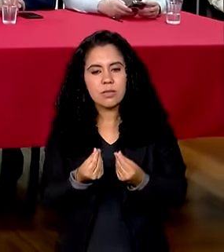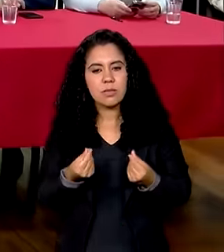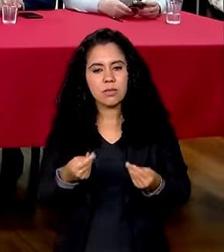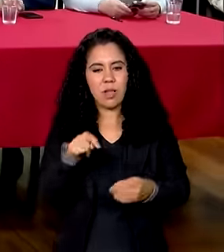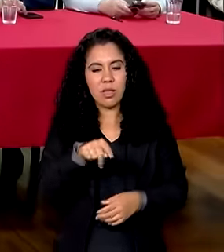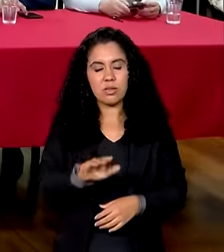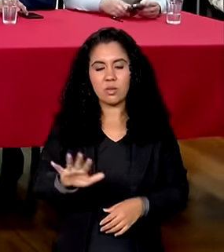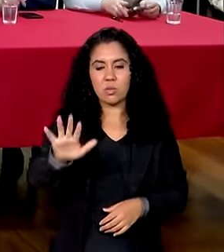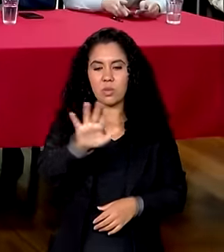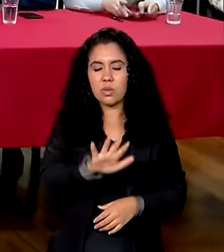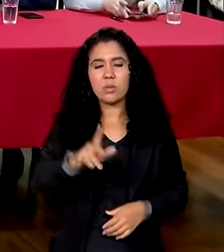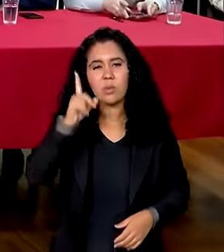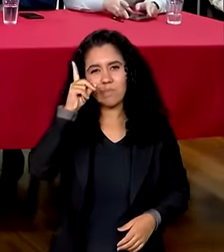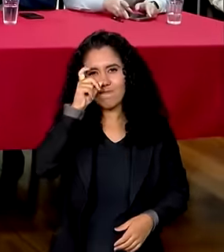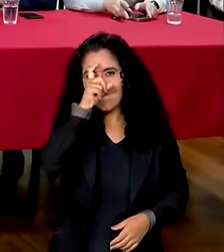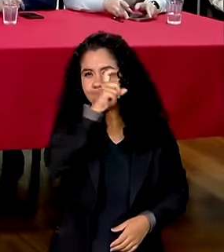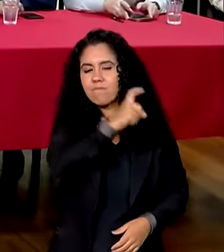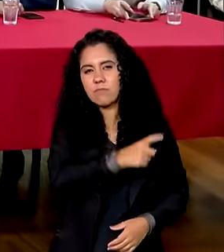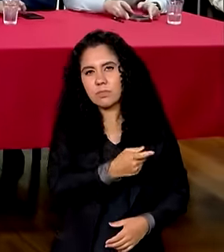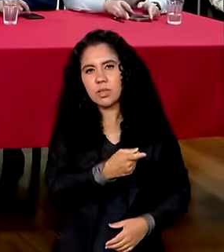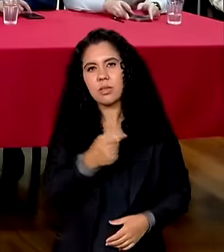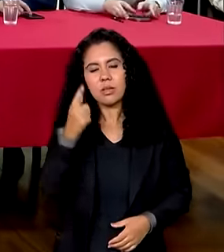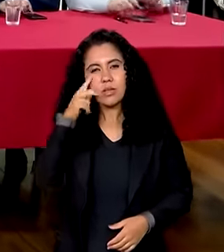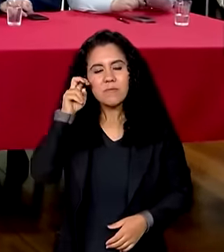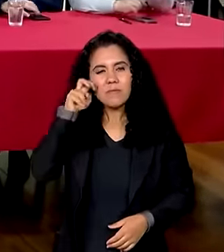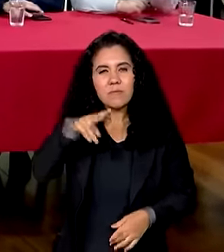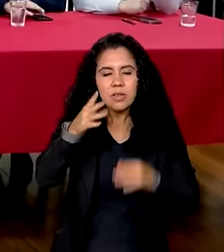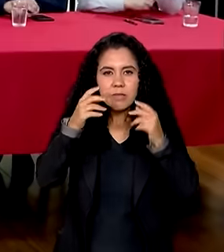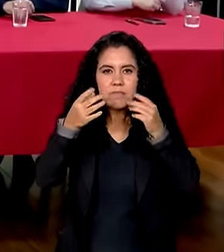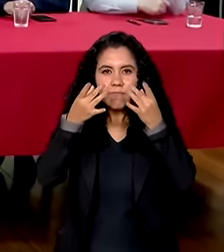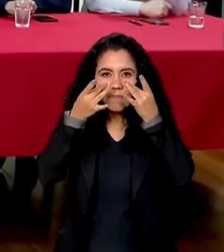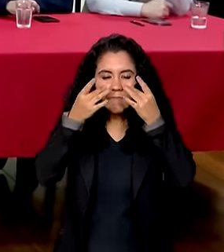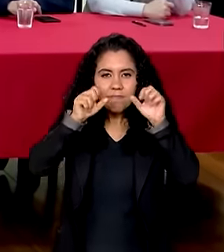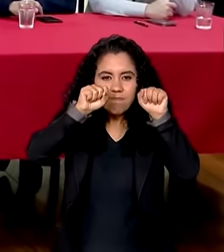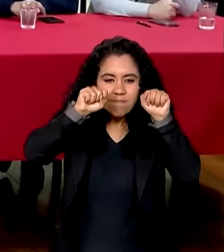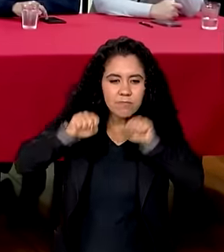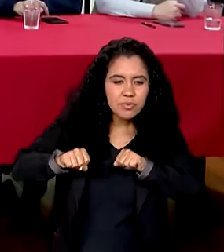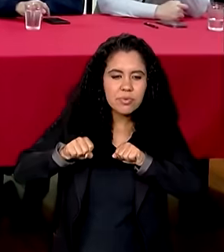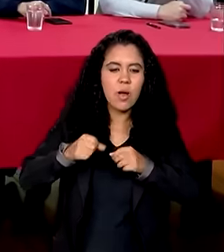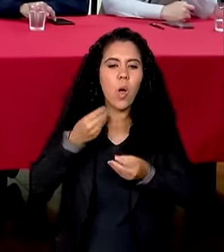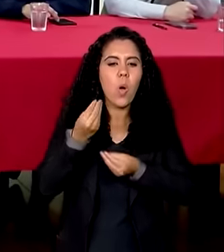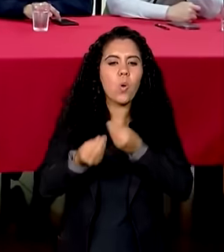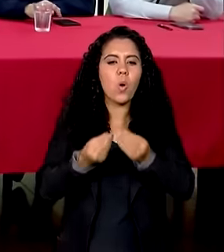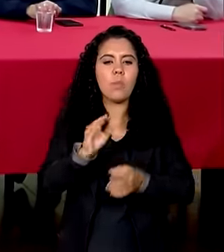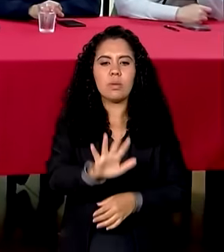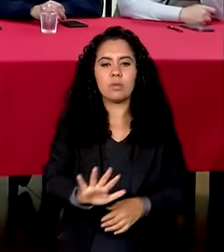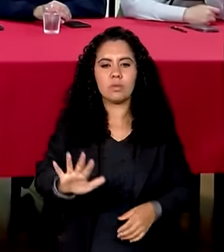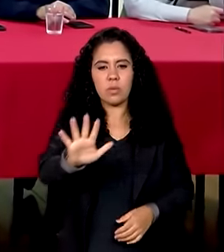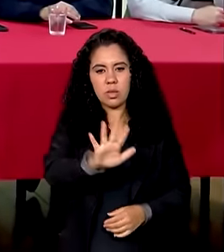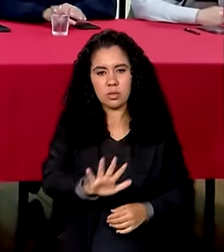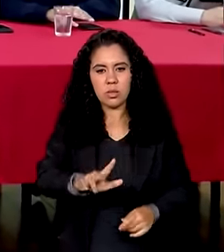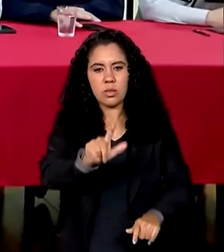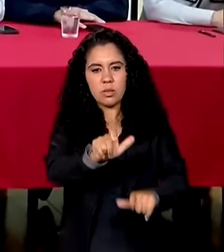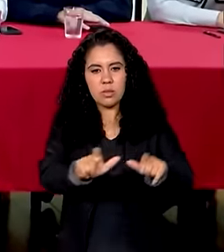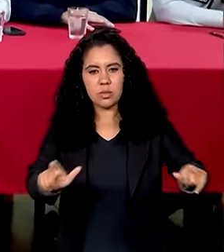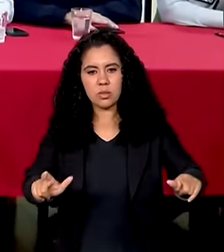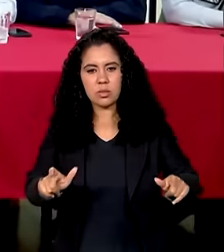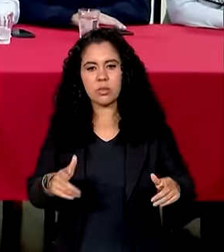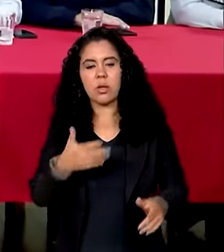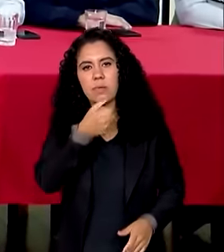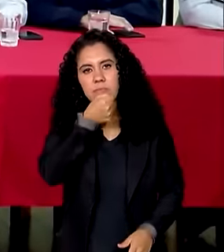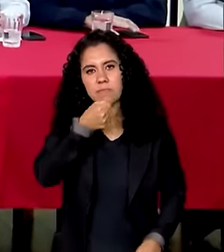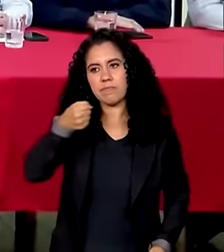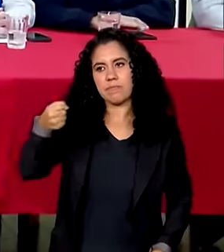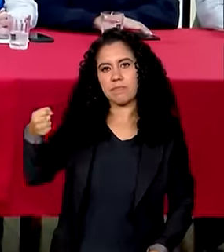como esse e acompanhar de perto a situação do nosso povo e vou passar para o Silvio para